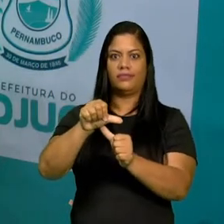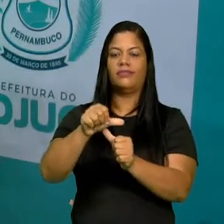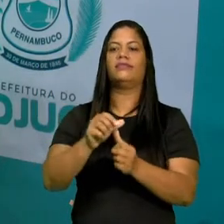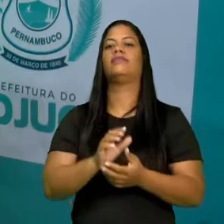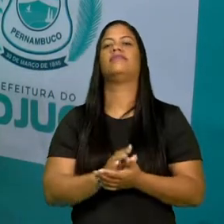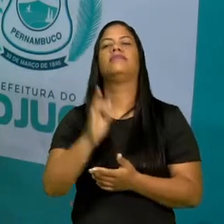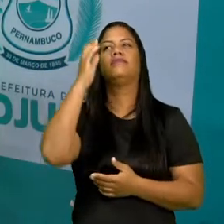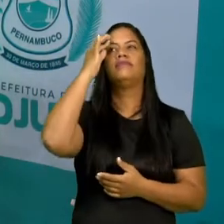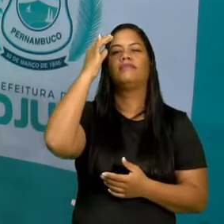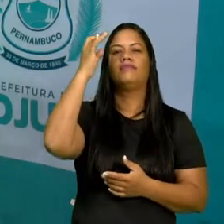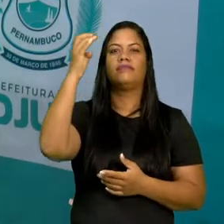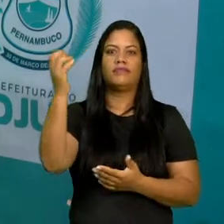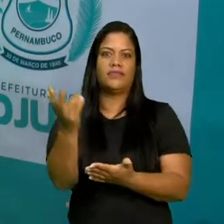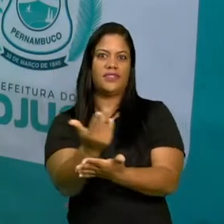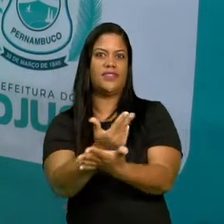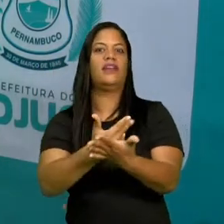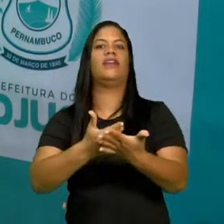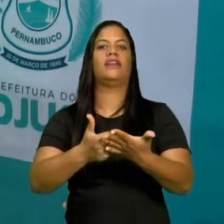abstratas.